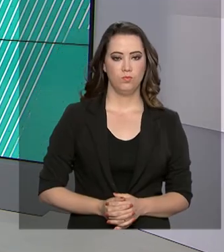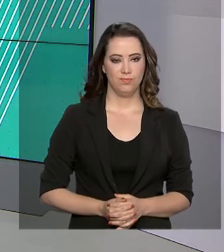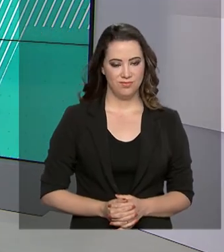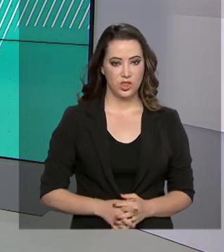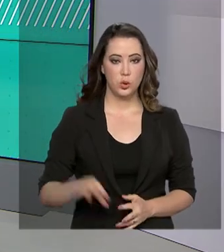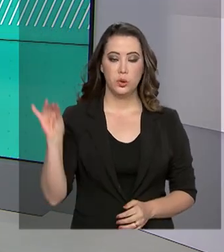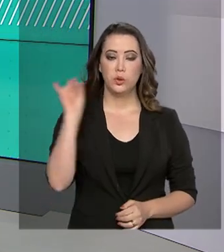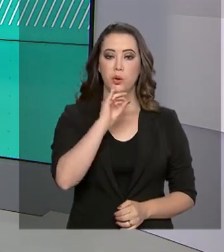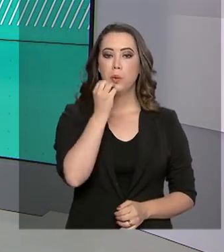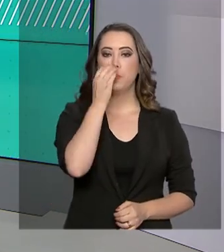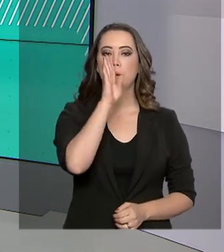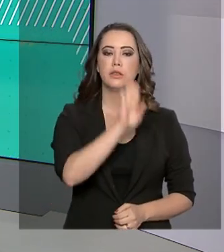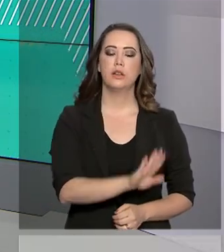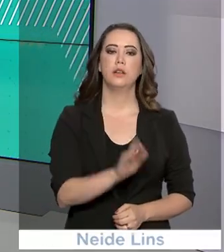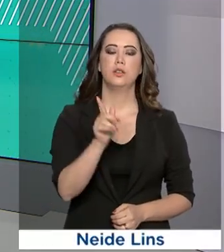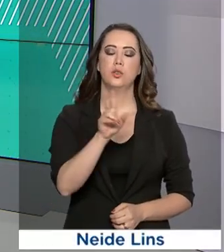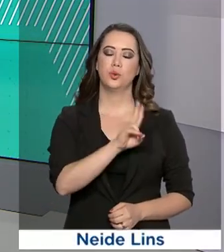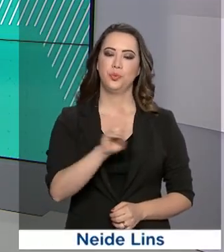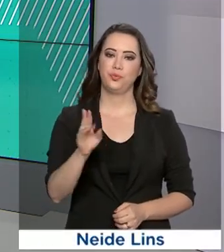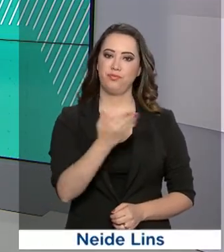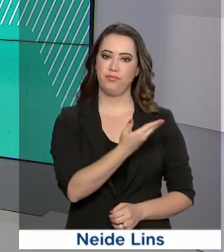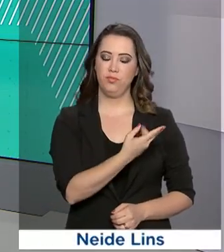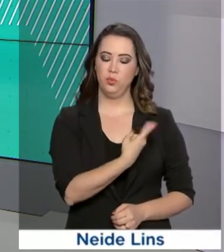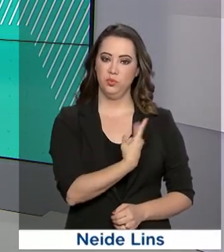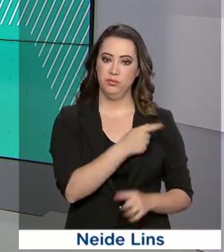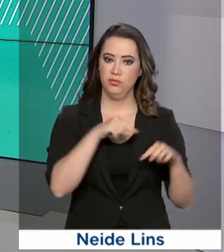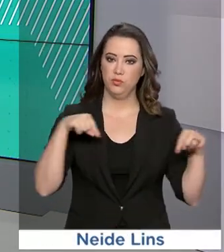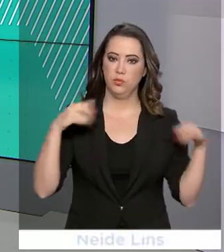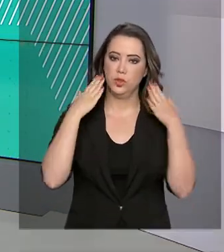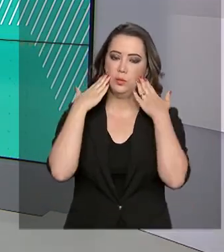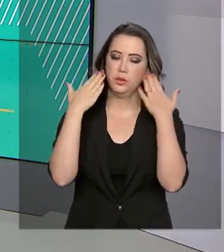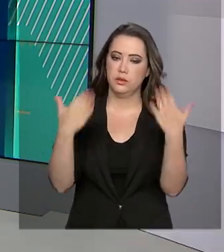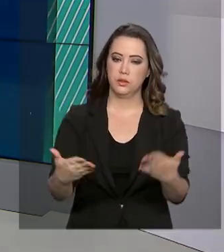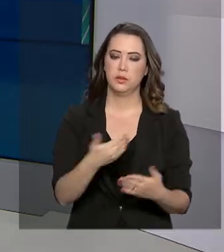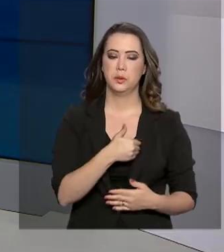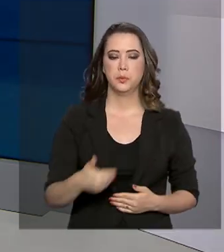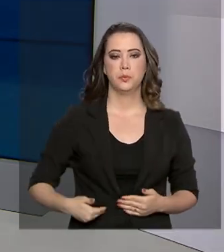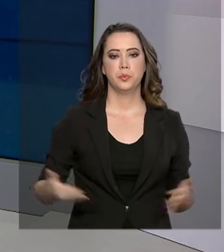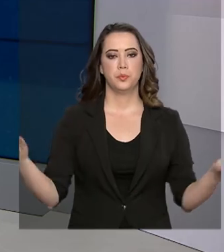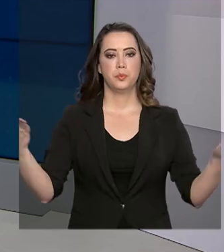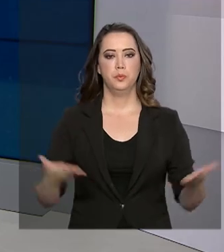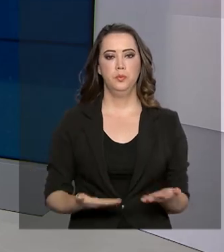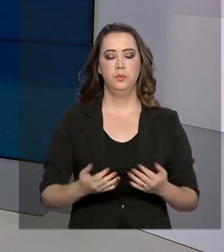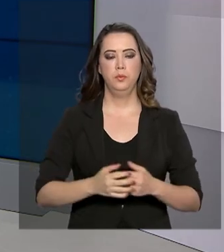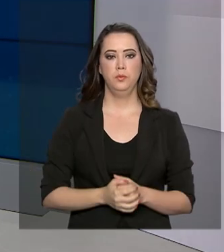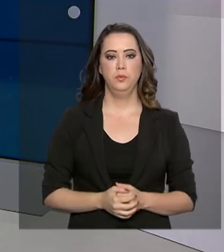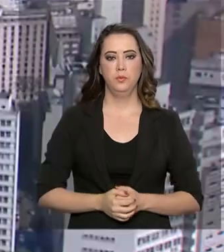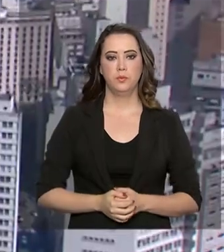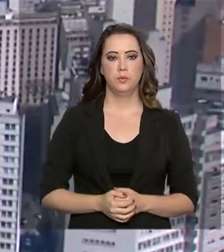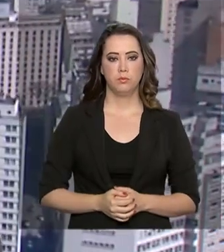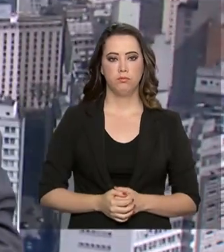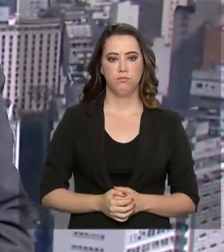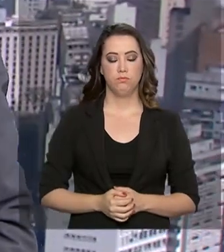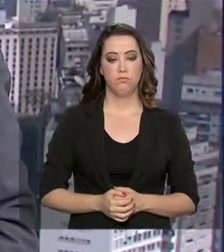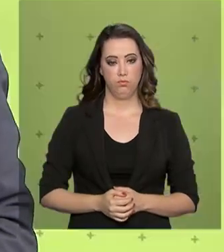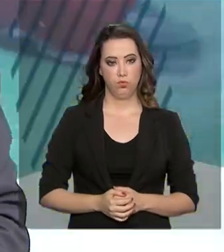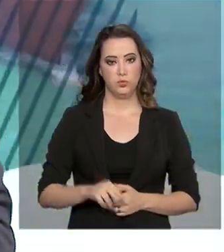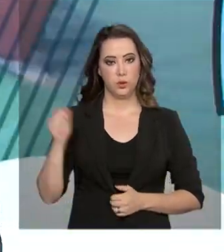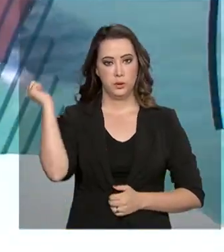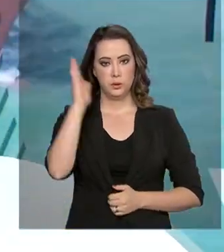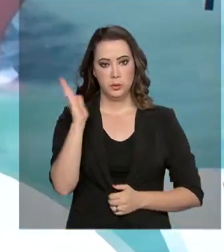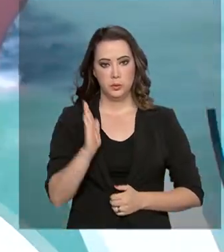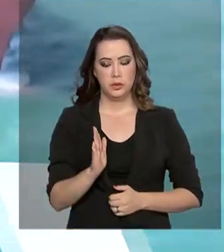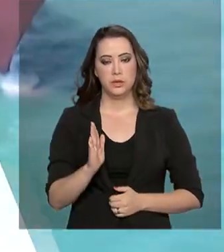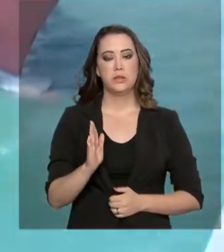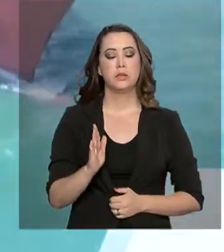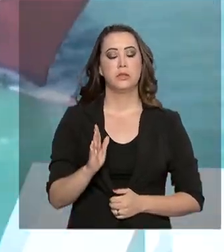Olá, boa tarde. Eu sou Roberto Camargo e estamos de volta com mais uma edição do Governo Agora. O Brasil